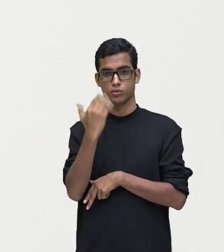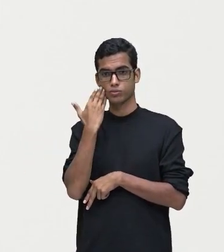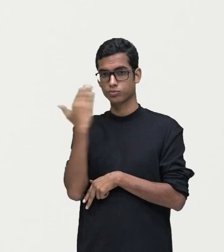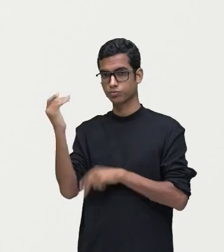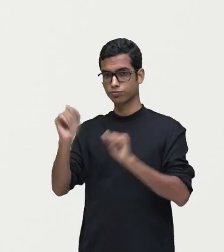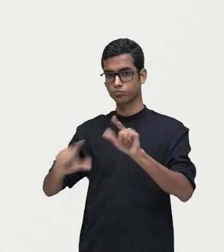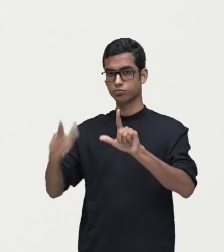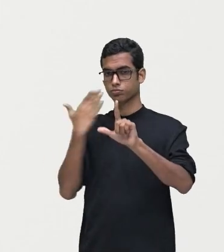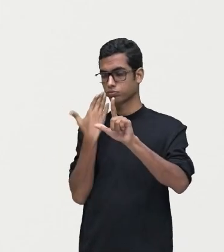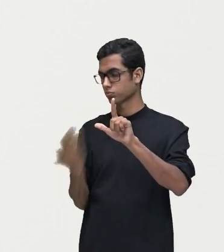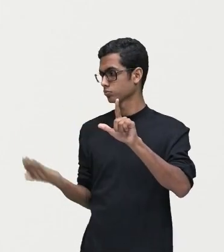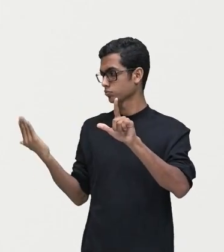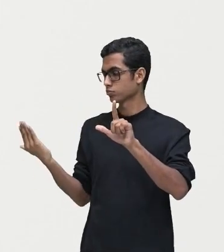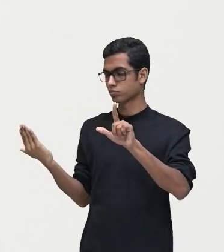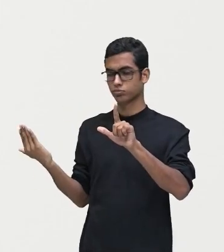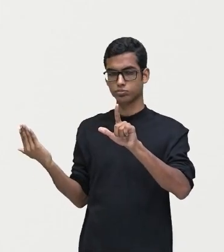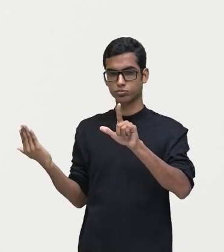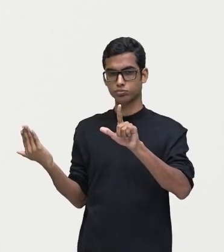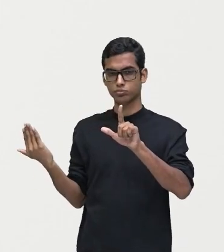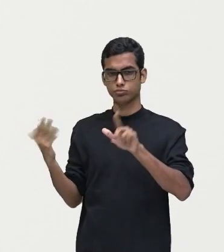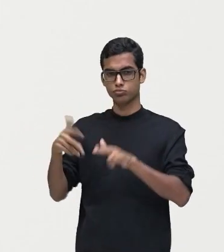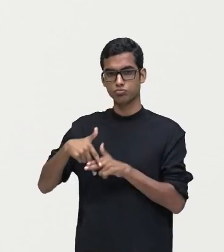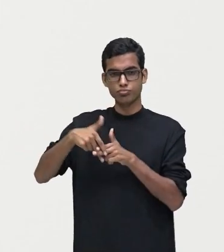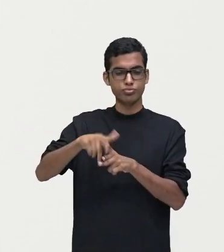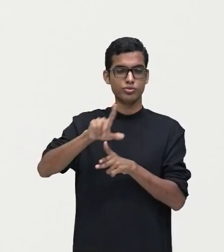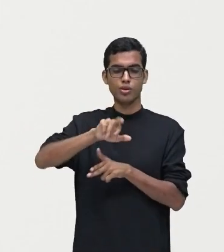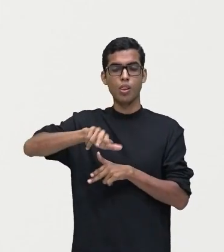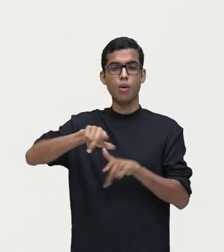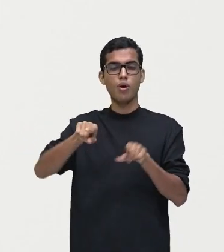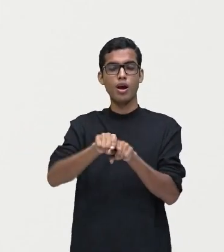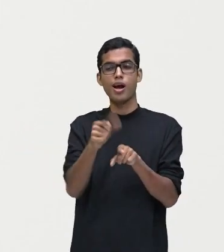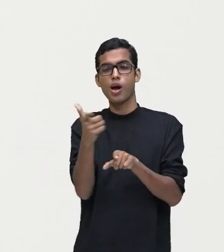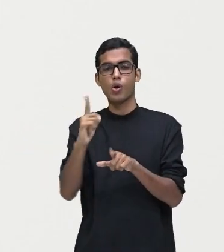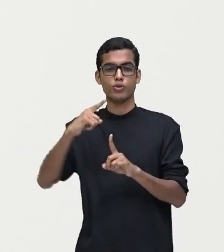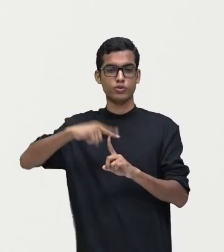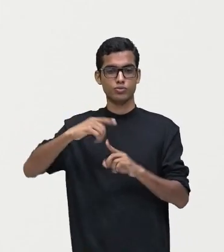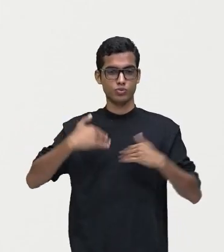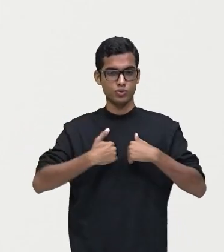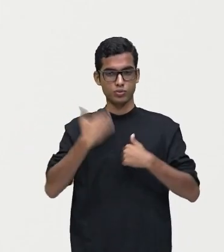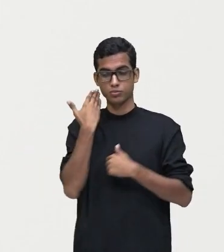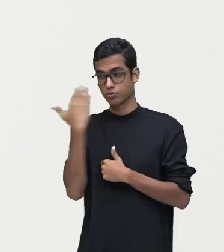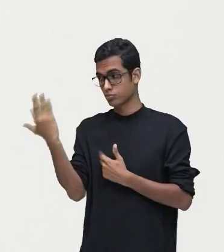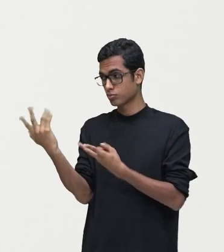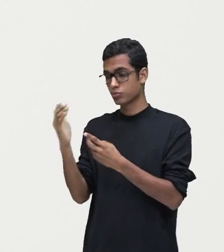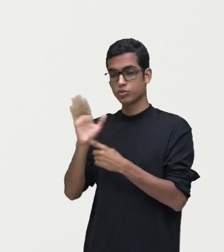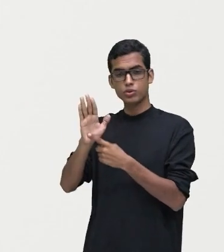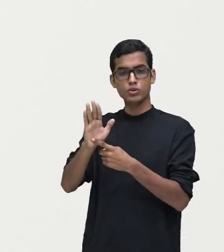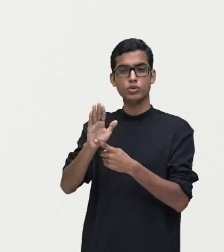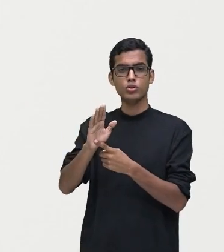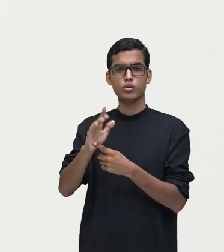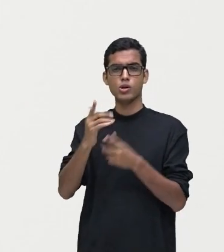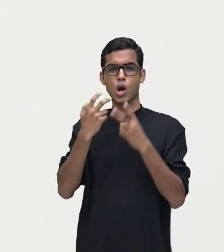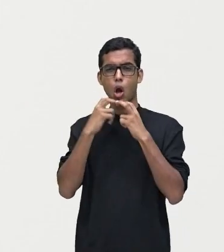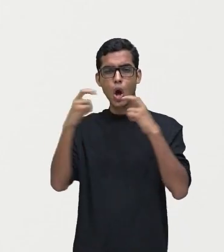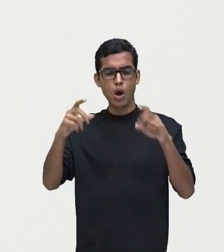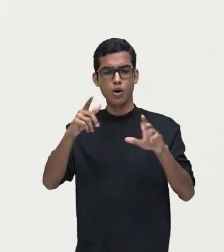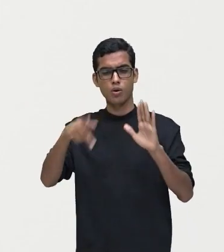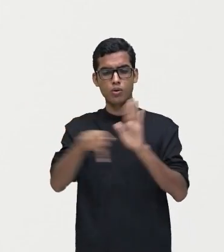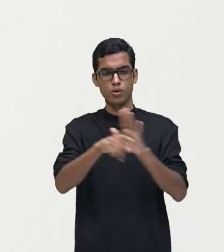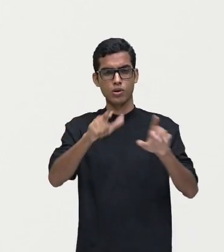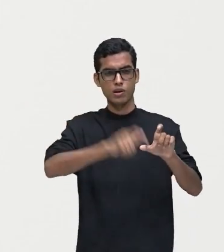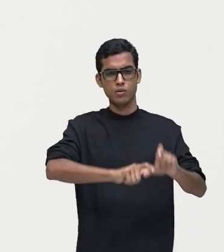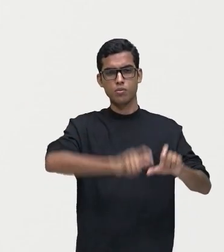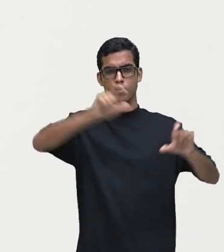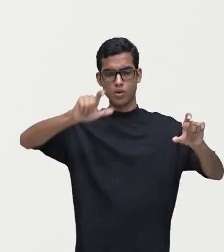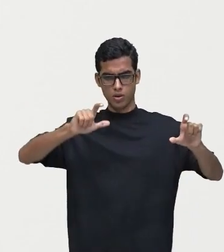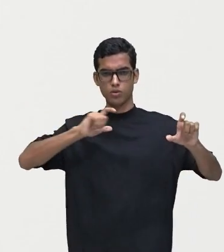esse que você está visualizando aí ao lado, que retrata exatamente o Grito da Independência, o Grito do Ipiranga, dado por Dom